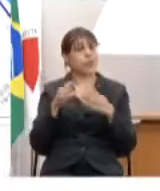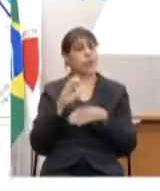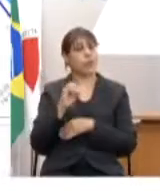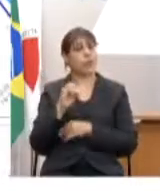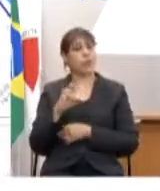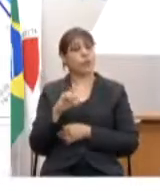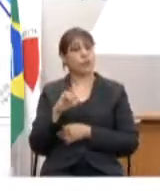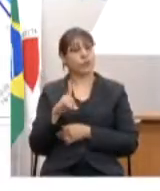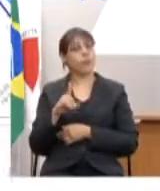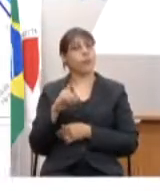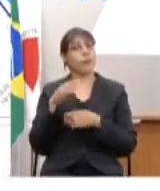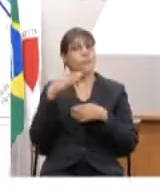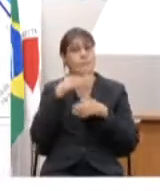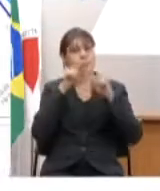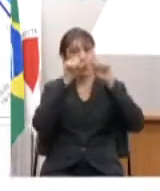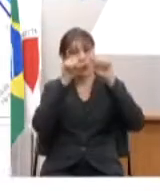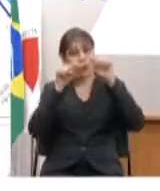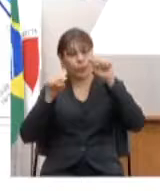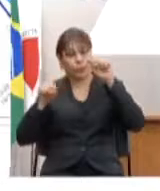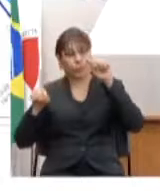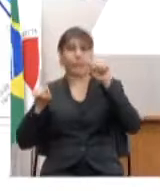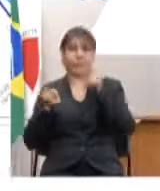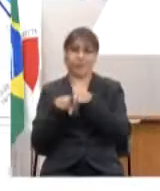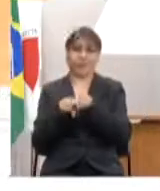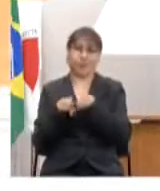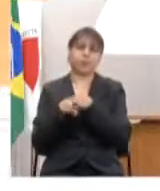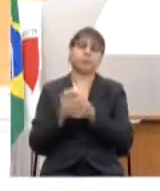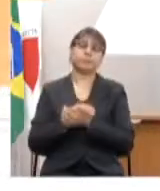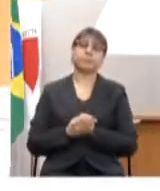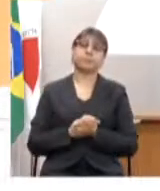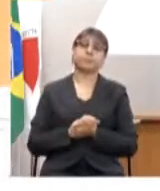senhores verem que está caindo claramente pode passar